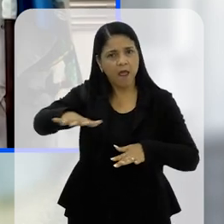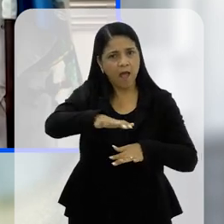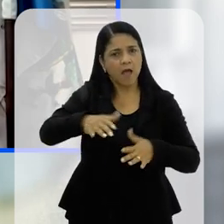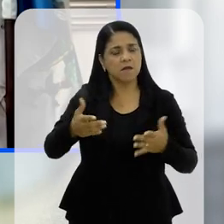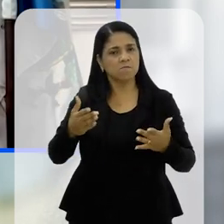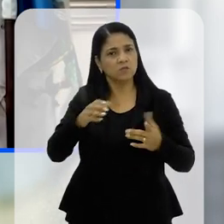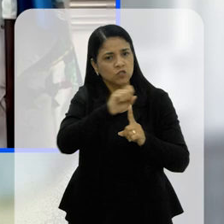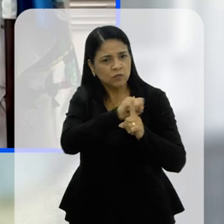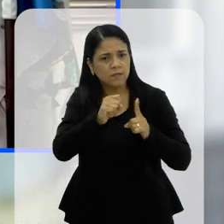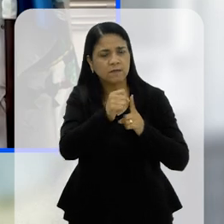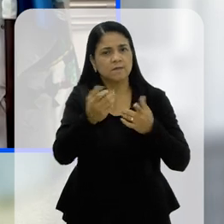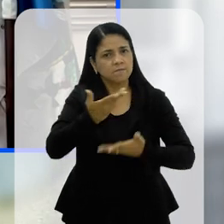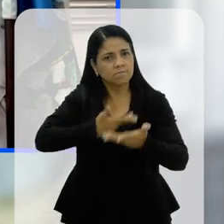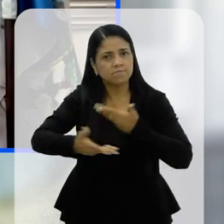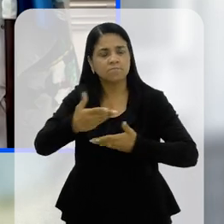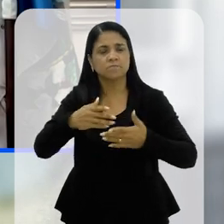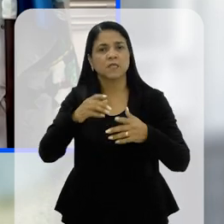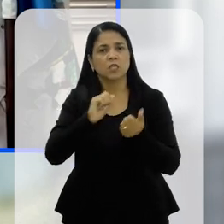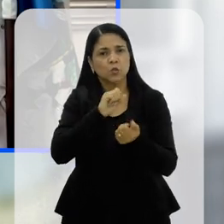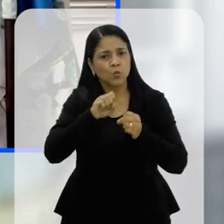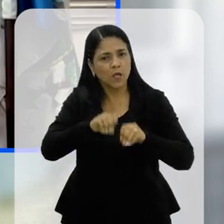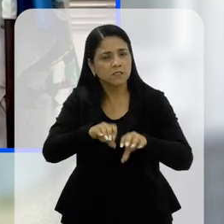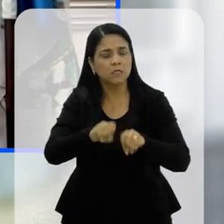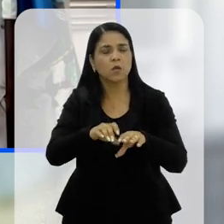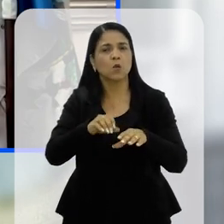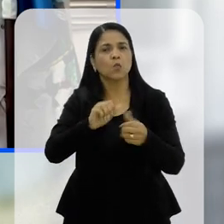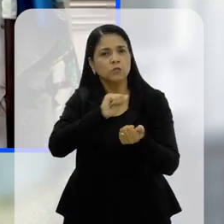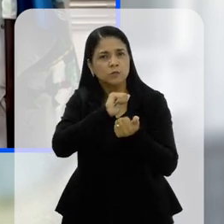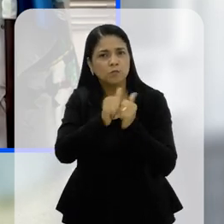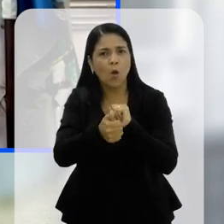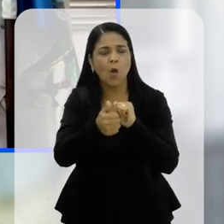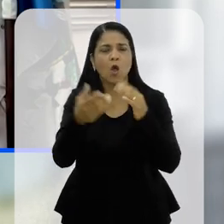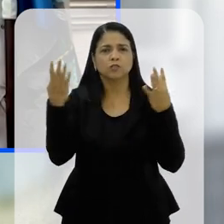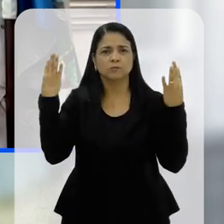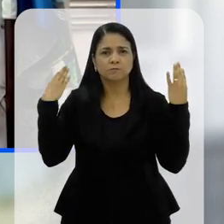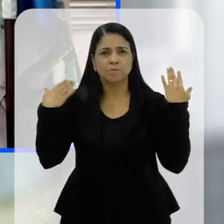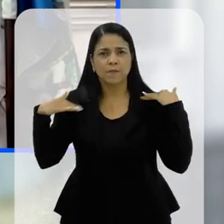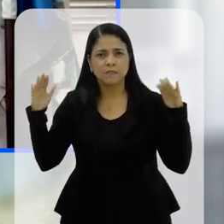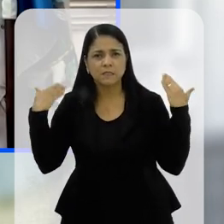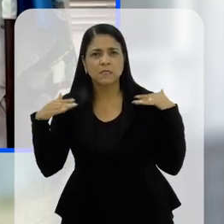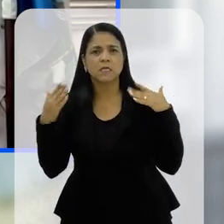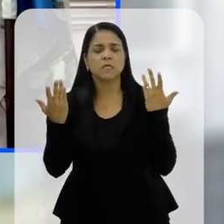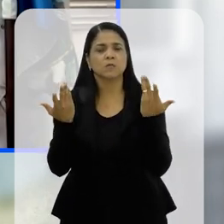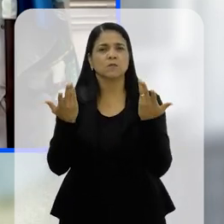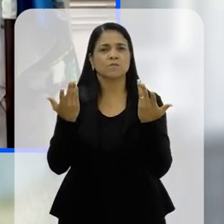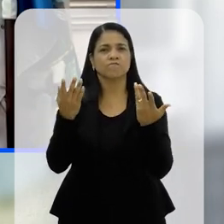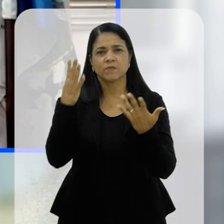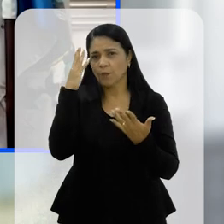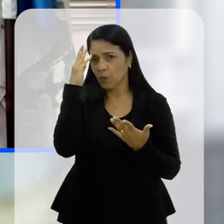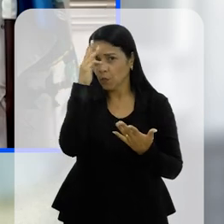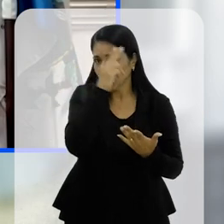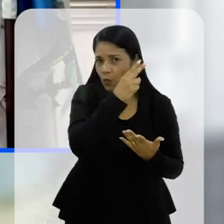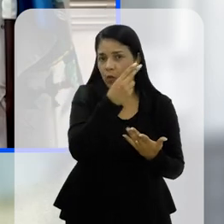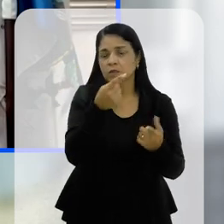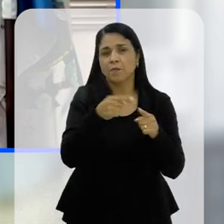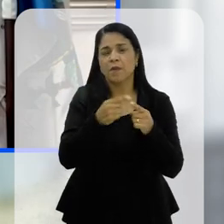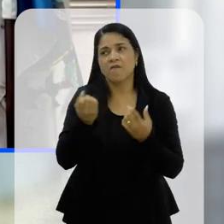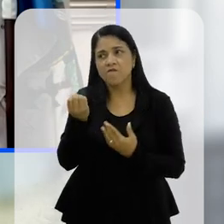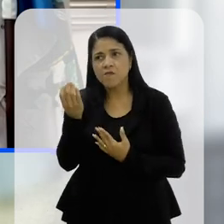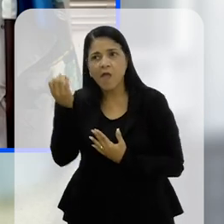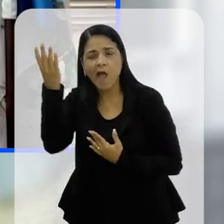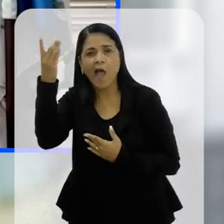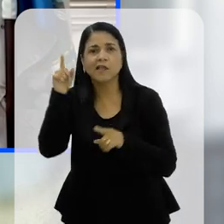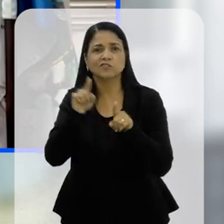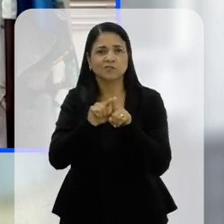Tanto na educação, no esporte, no lazer, na rua, na família, em